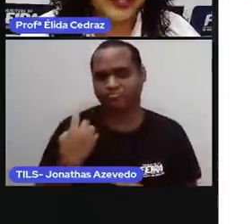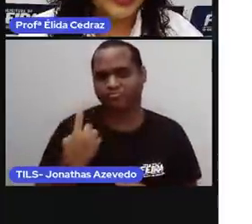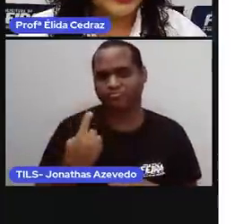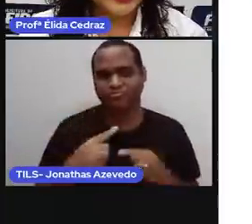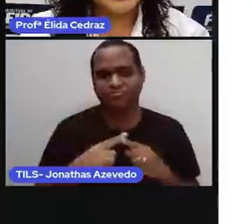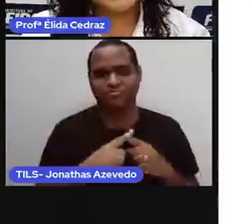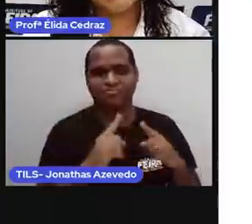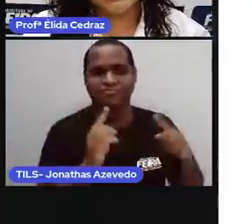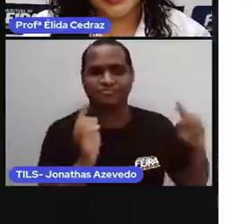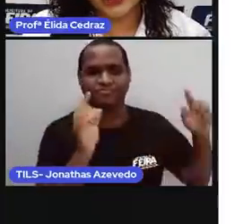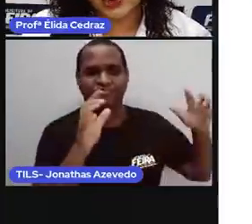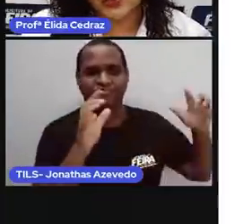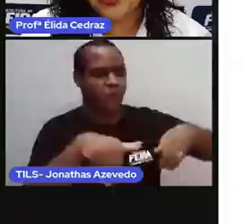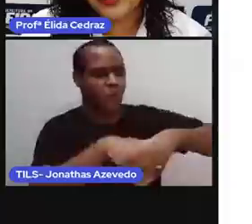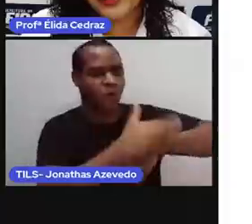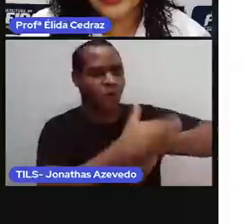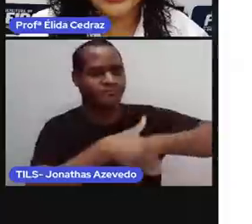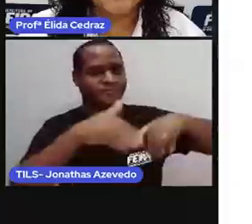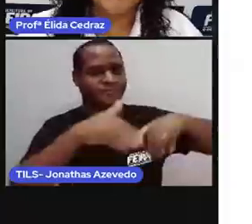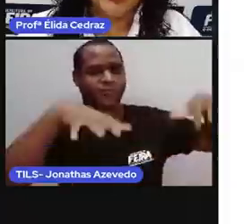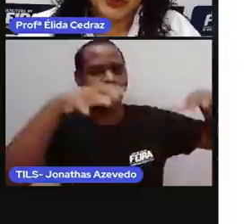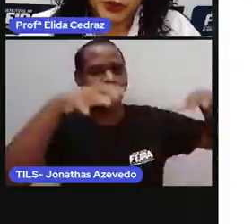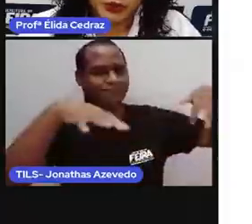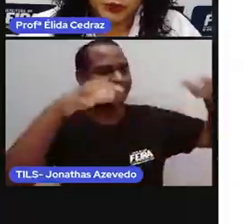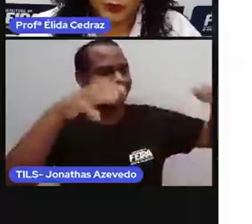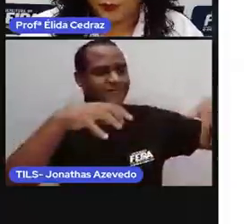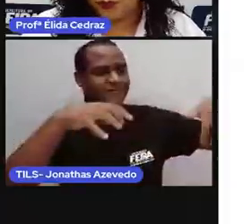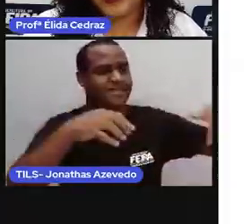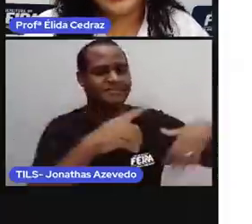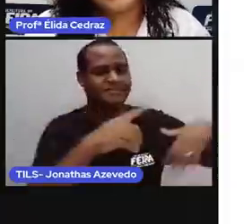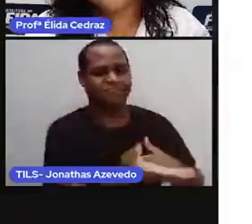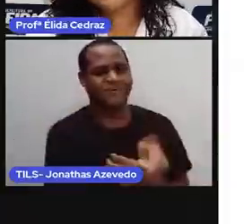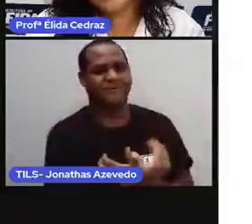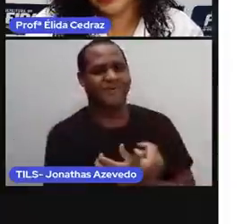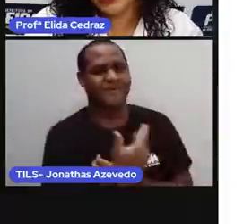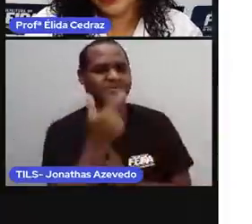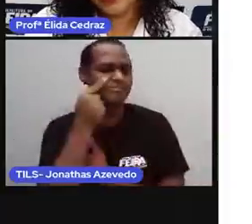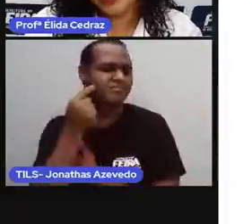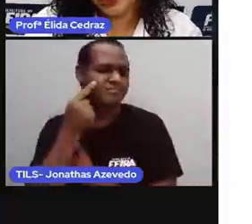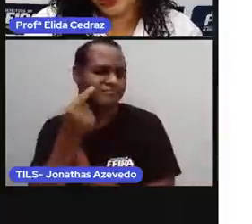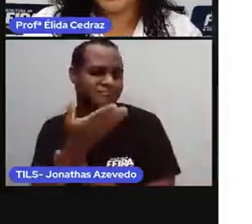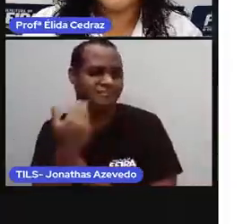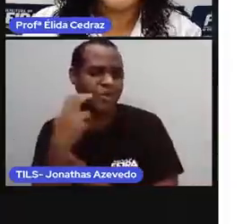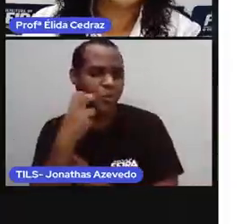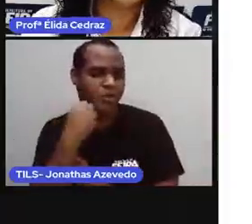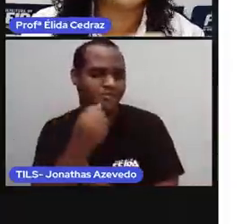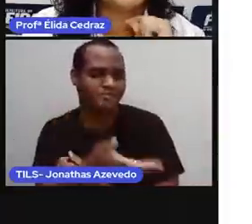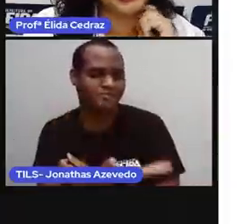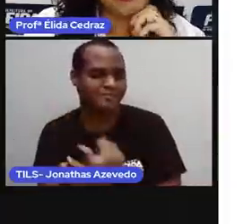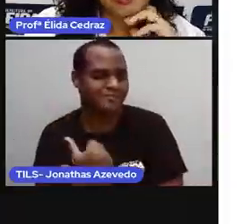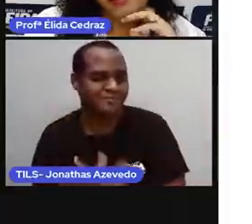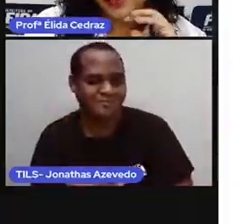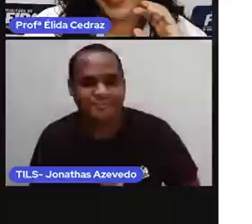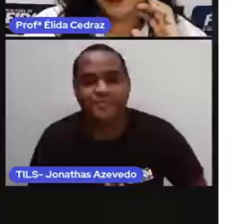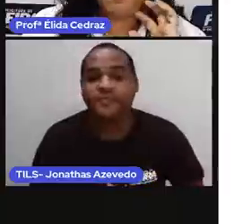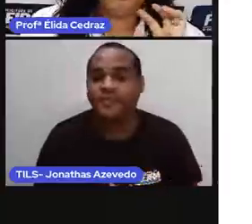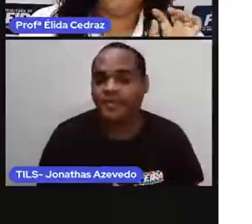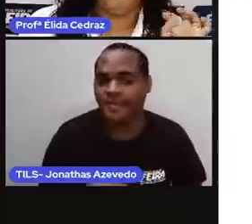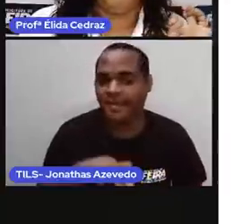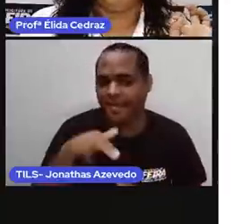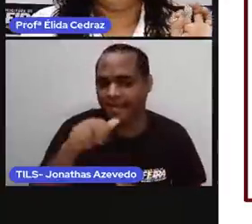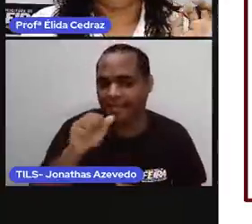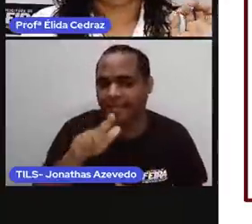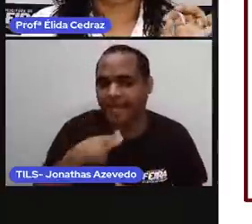chuva. Ela estava na chuva e a Pró adotou. Então, eu tenho esses dois bichinhos. E Nala já é mamãe.